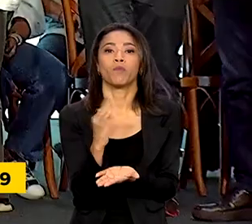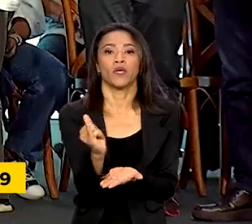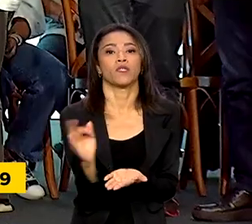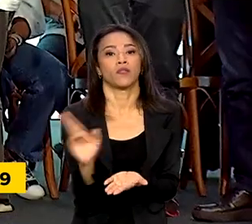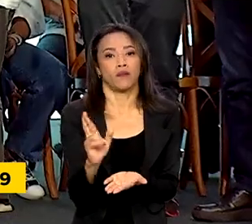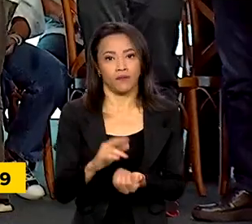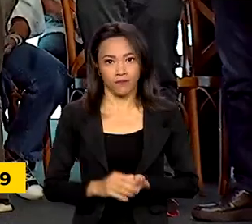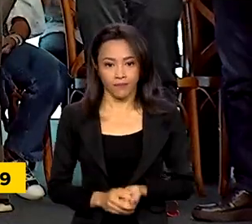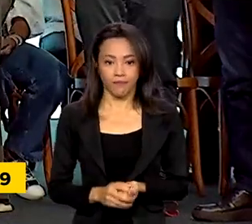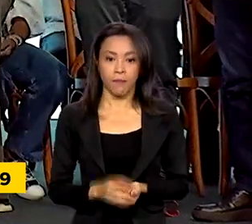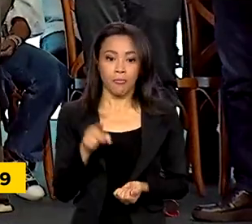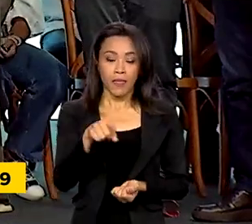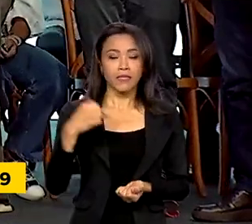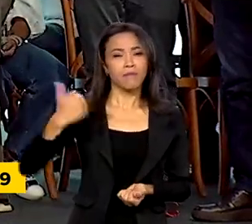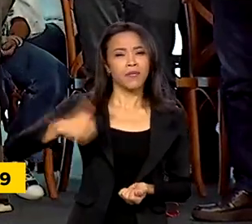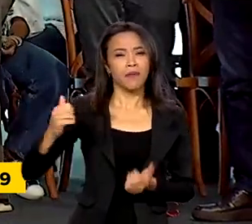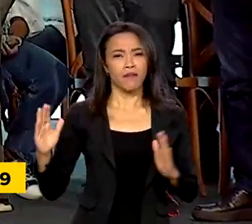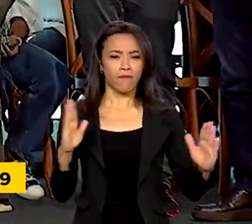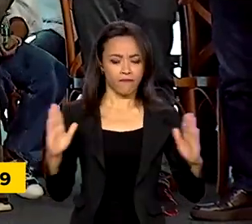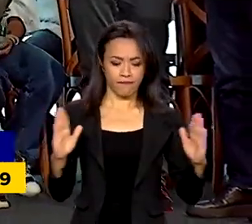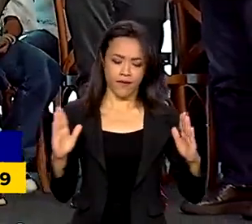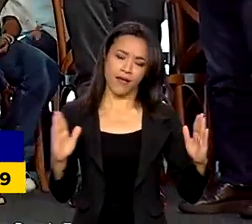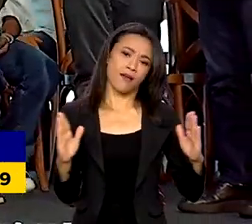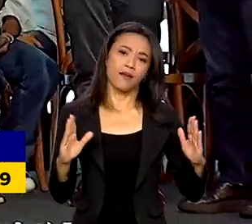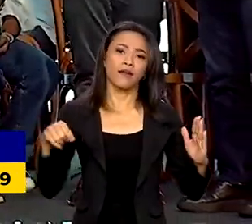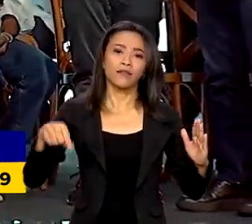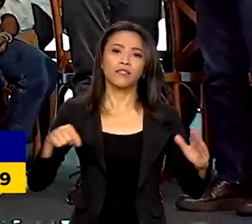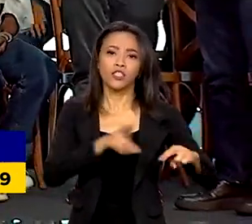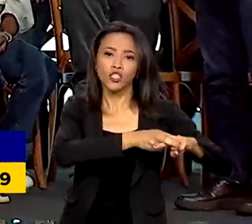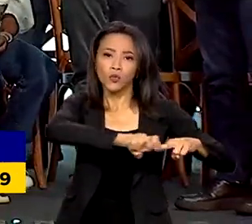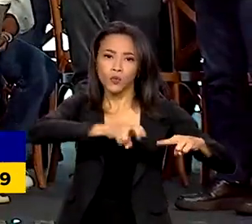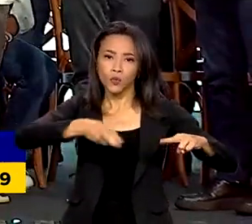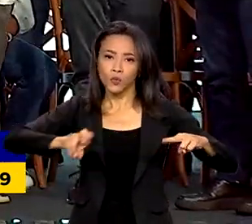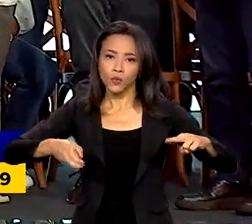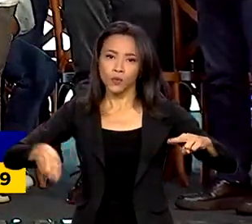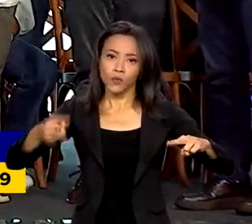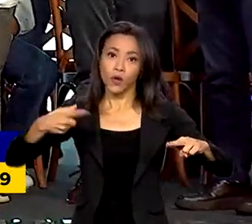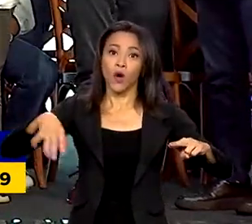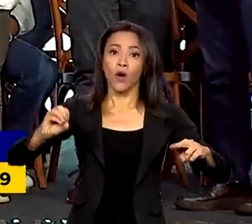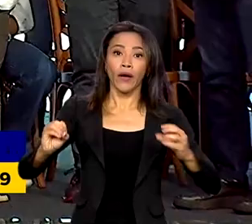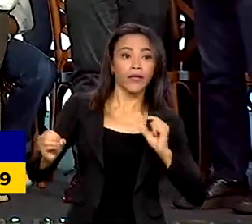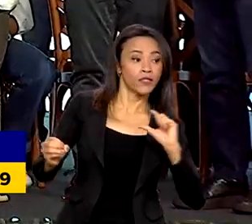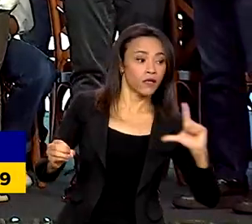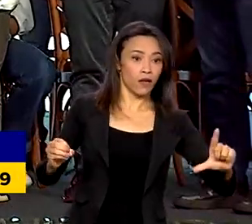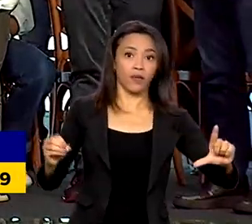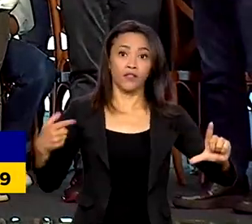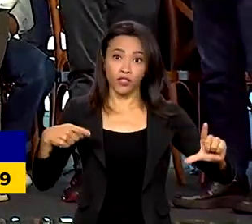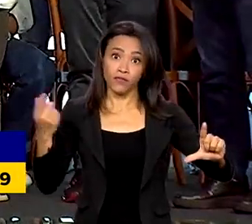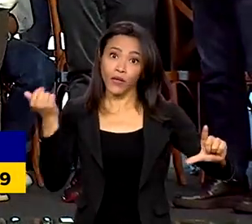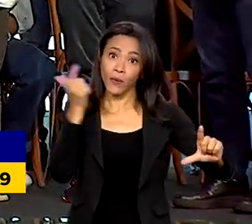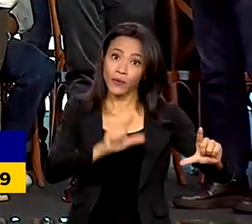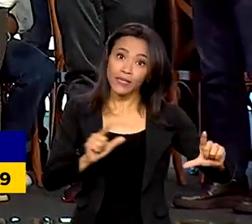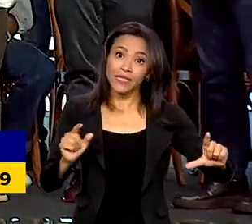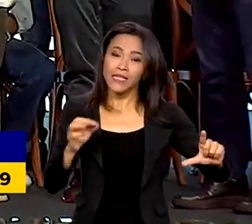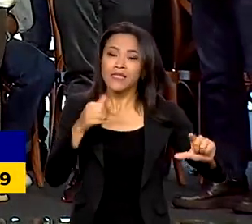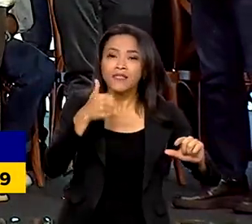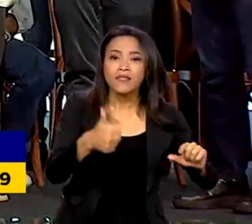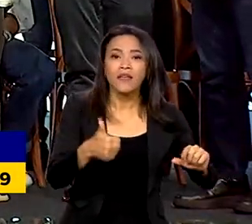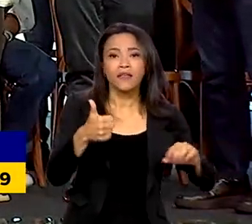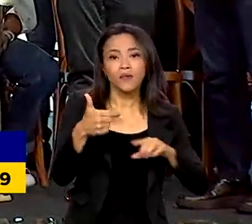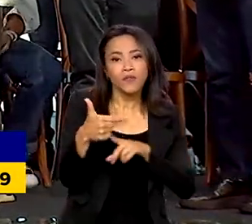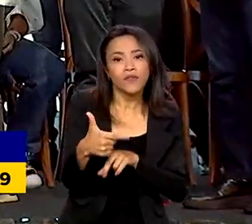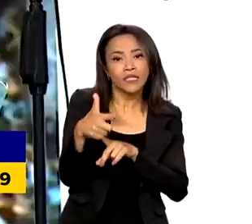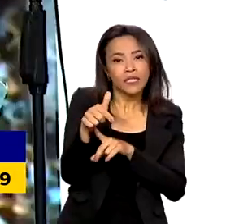Nesta primeira fase, o trecho F1 da Ferrovia de Integração Oeste-Leste vai ganhar 127 quilômetros de